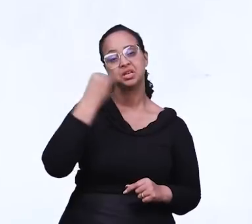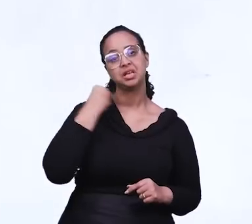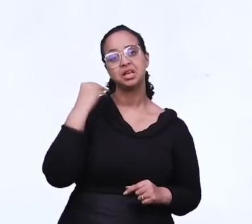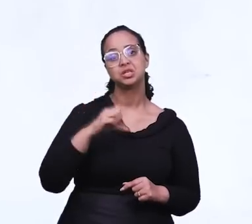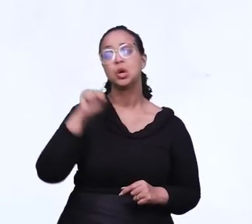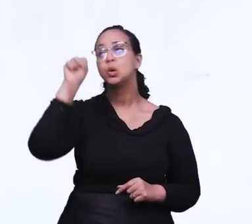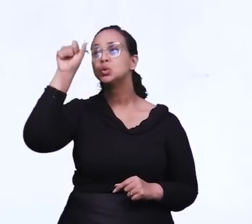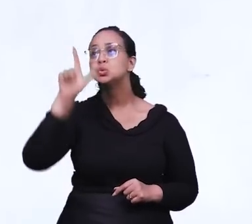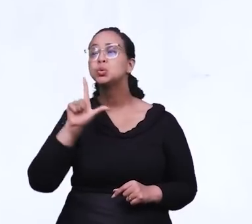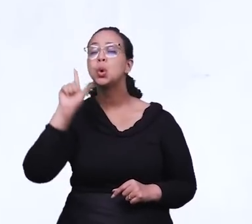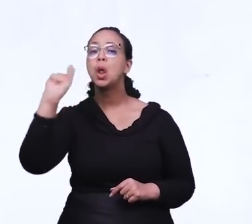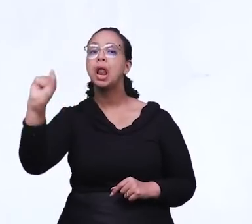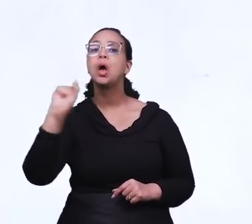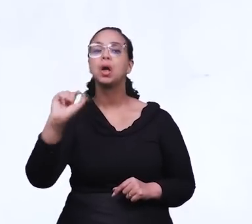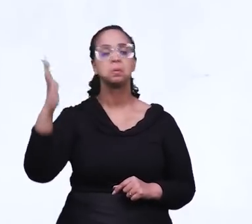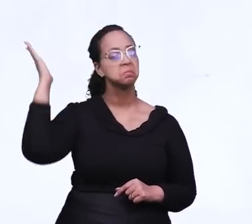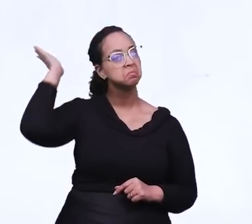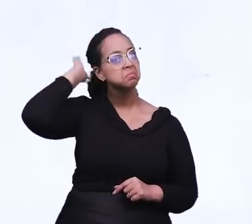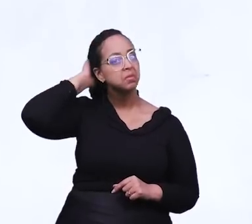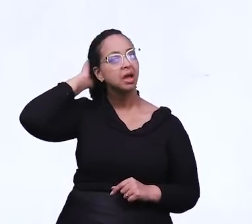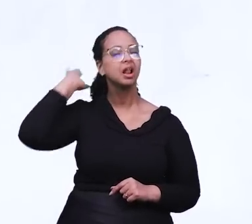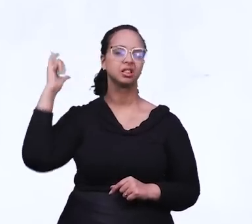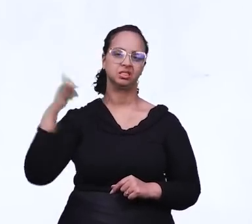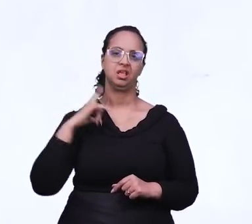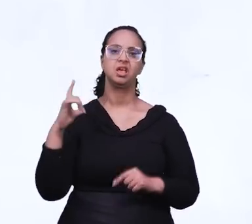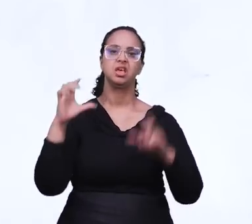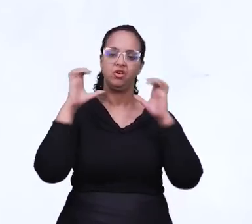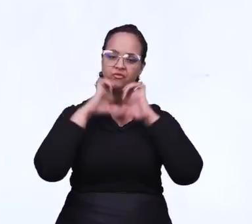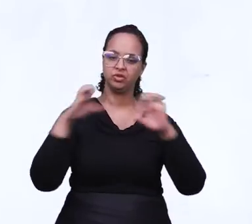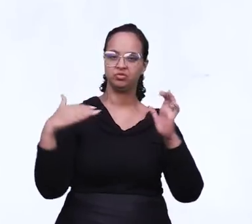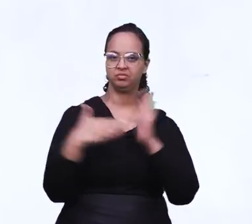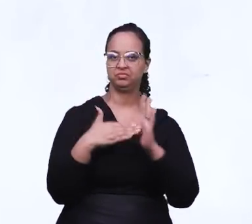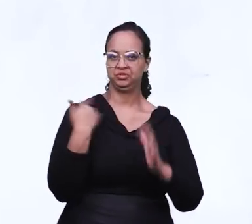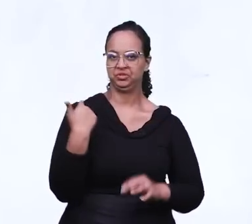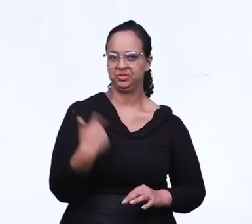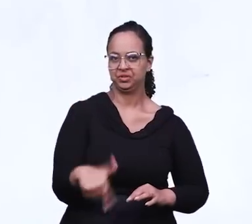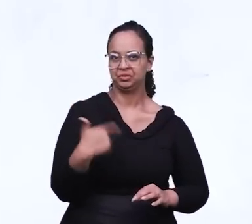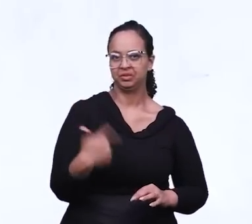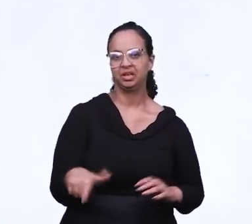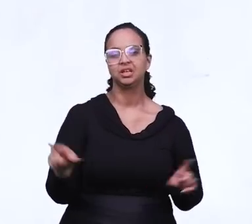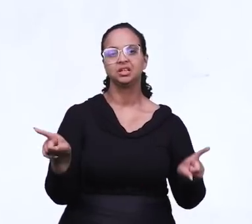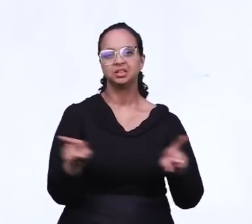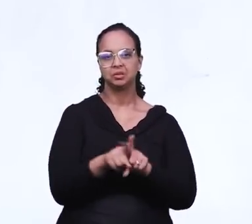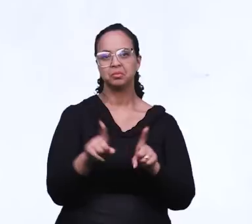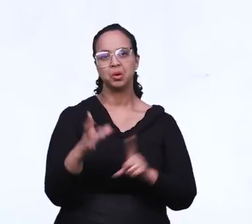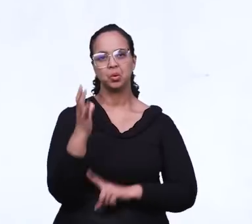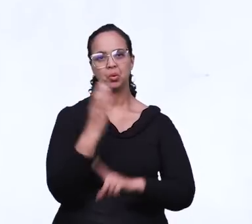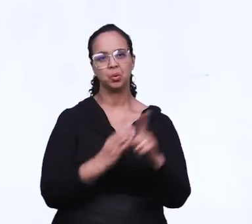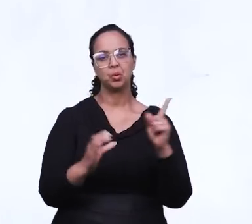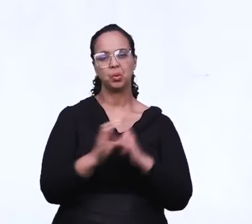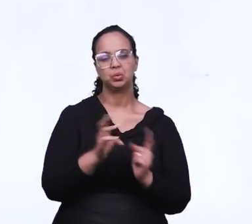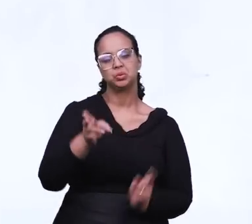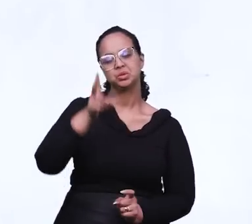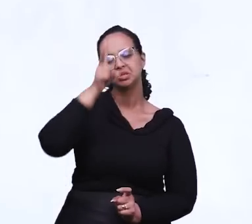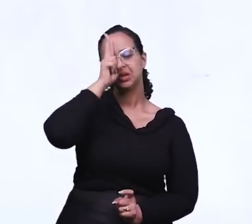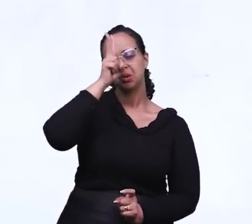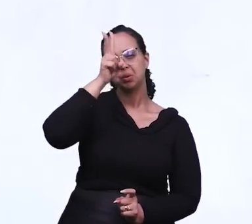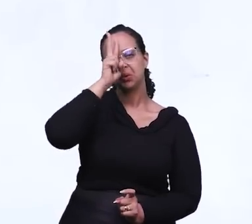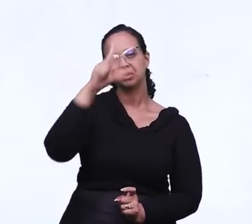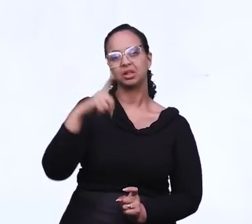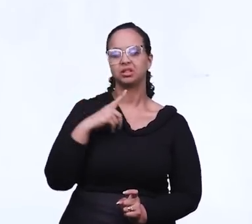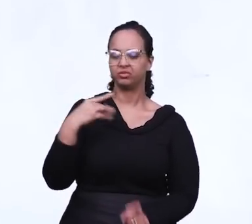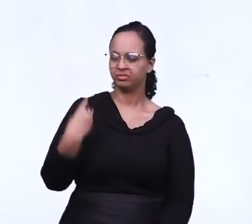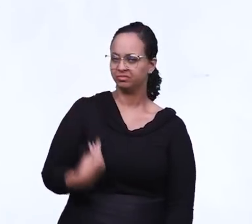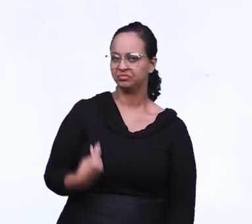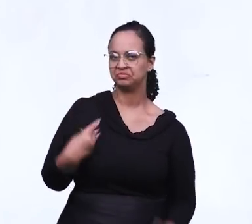sul do Pará em estar participando da edição do Evangelho Sem Fronteiras. Sim, do culto especial que teve nessa última segunda-feira, que os